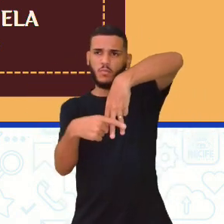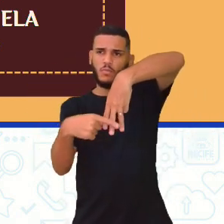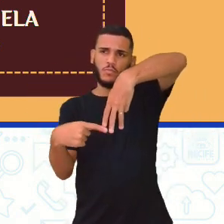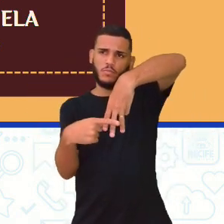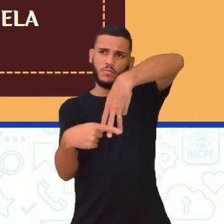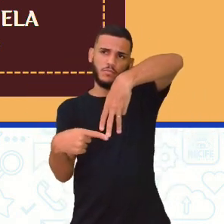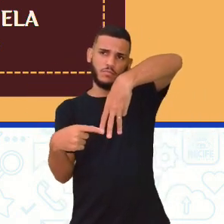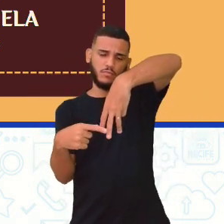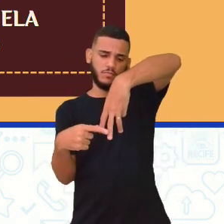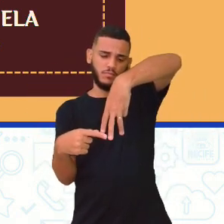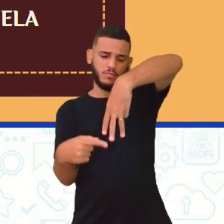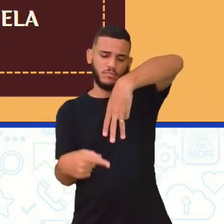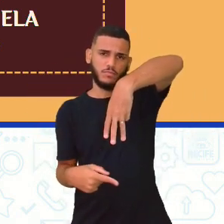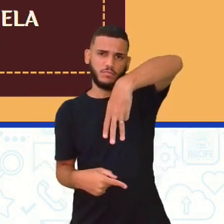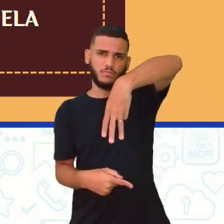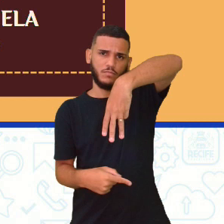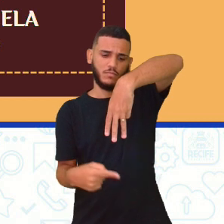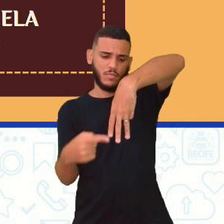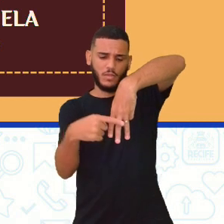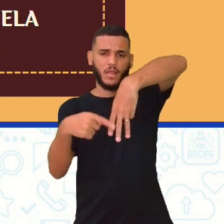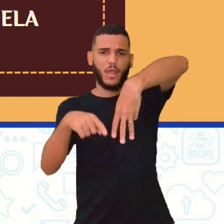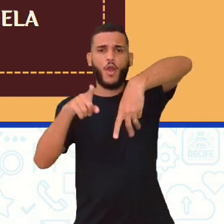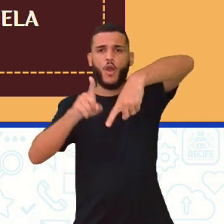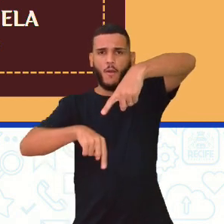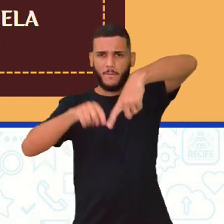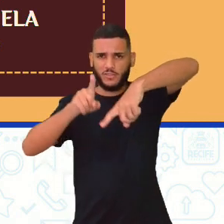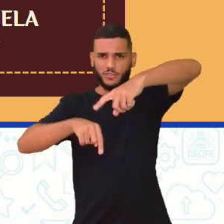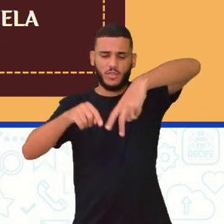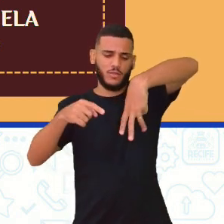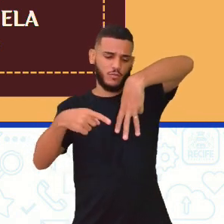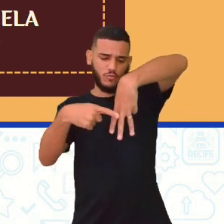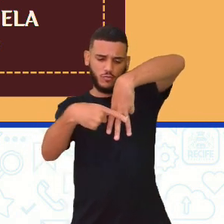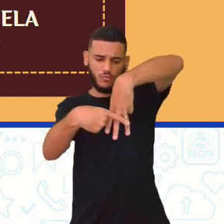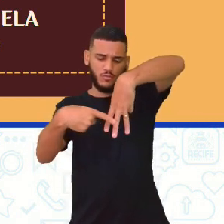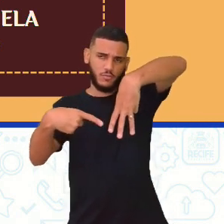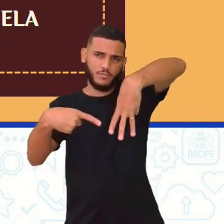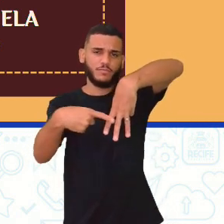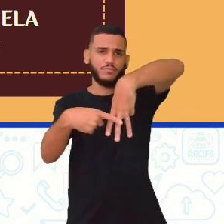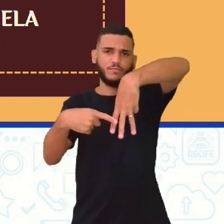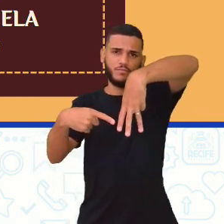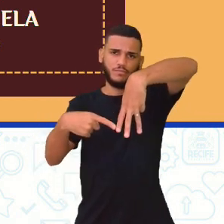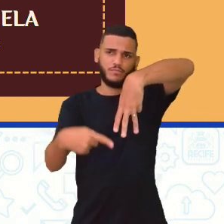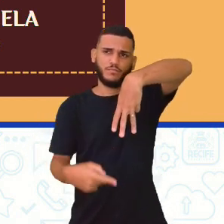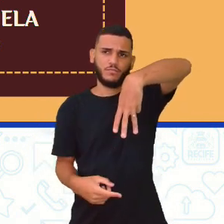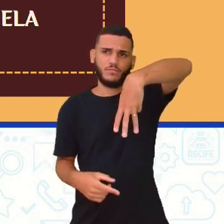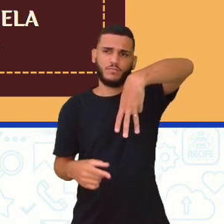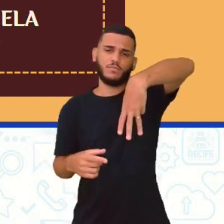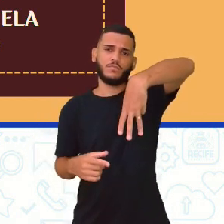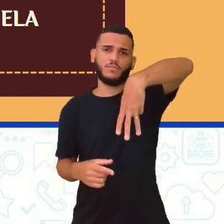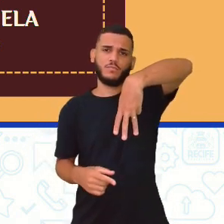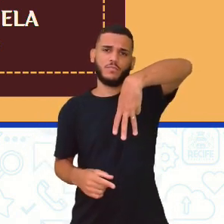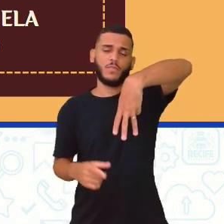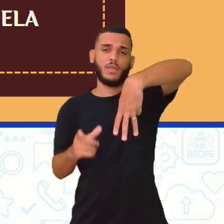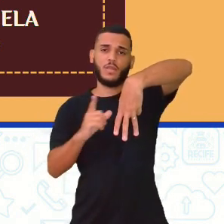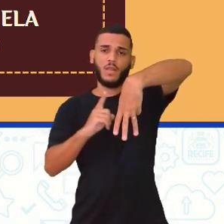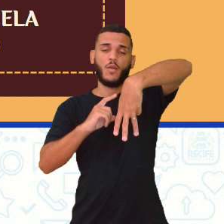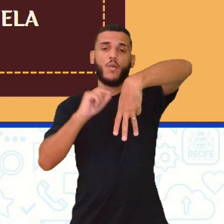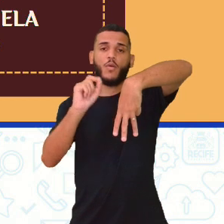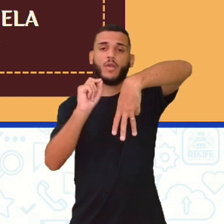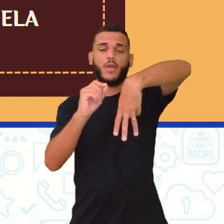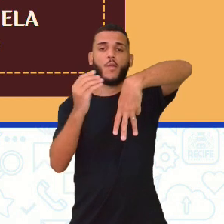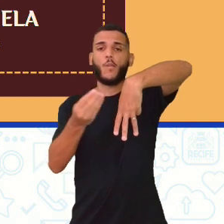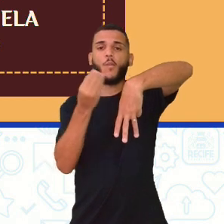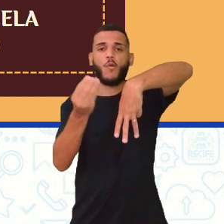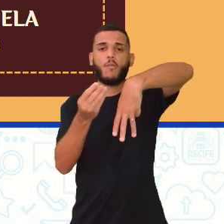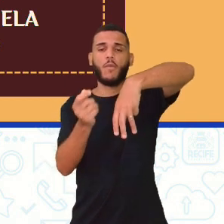objetos aí que formam essa casinha. E aí, uma das formas de queimar o